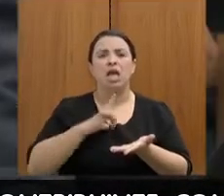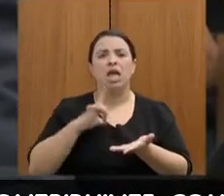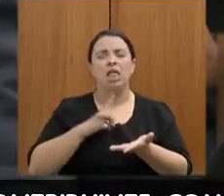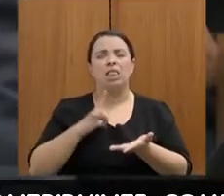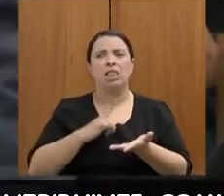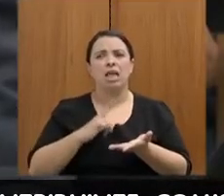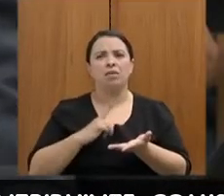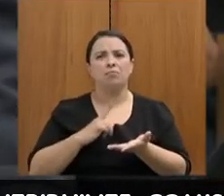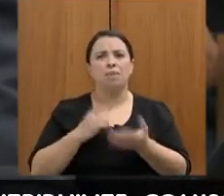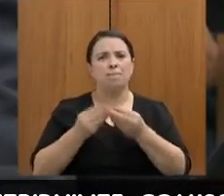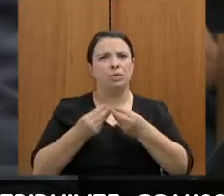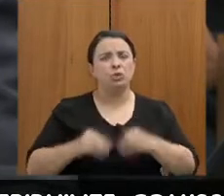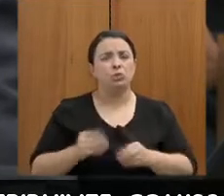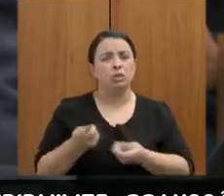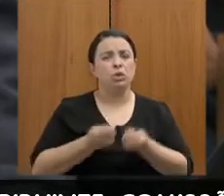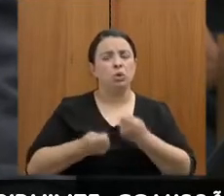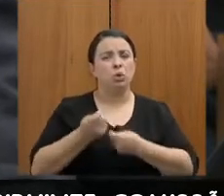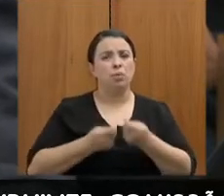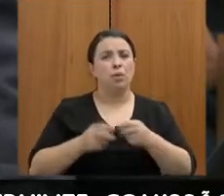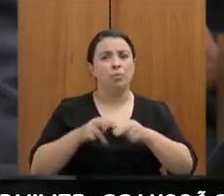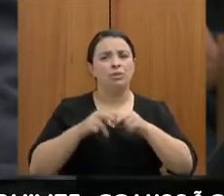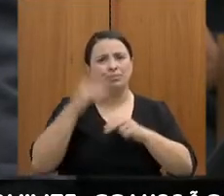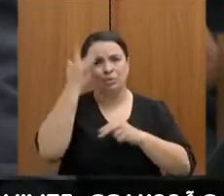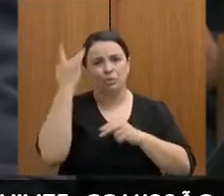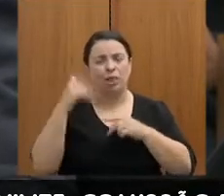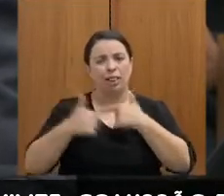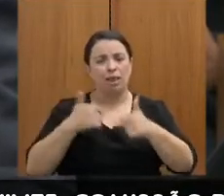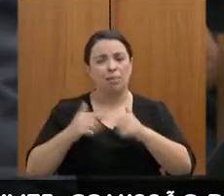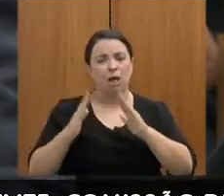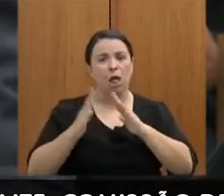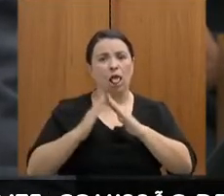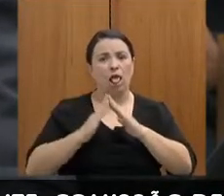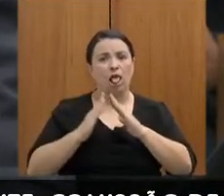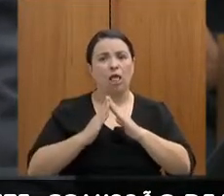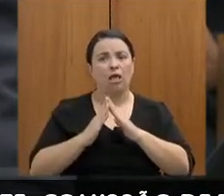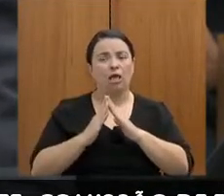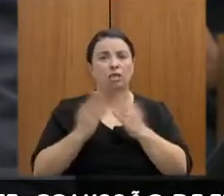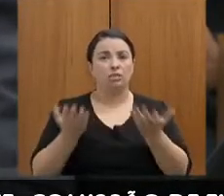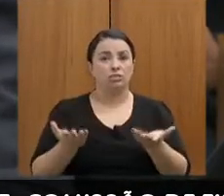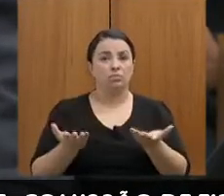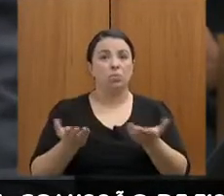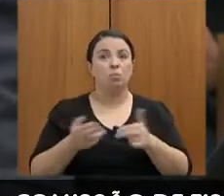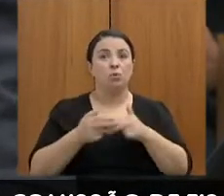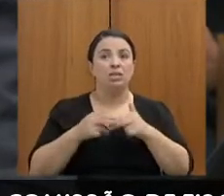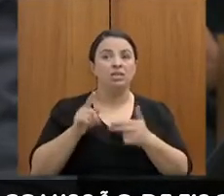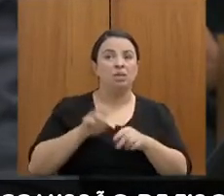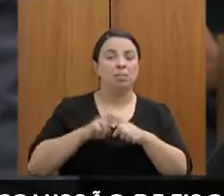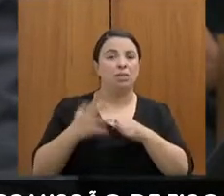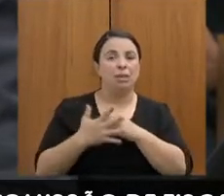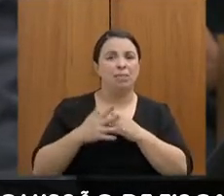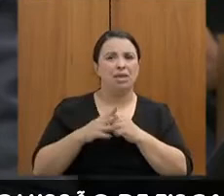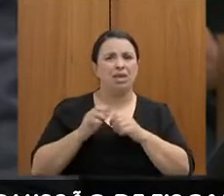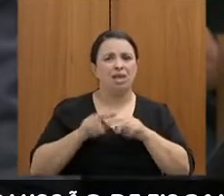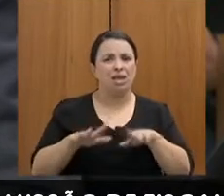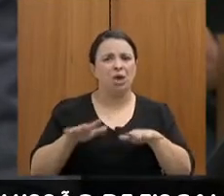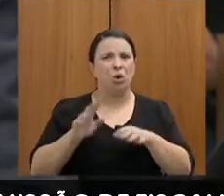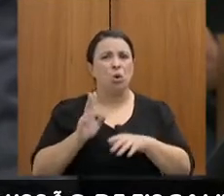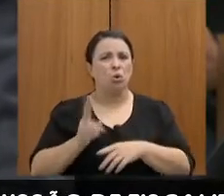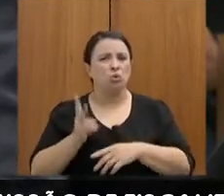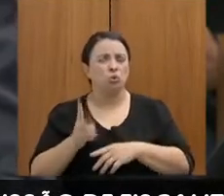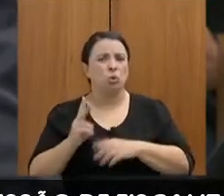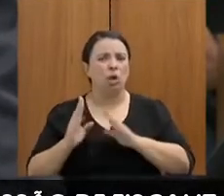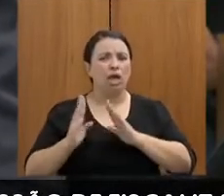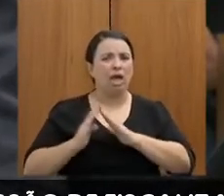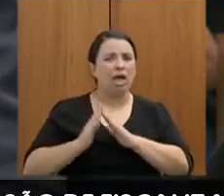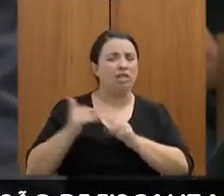office, porque para a gente não há mais cabimento de manter em home office apenas por conta de pandemia. Já está claro, já está muito